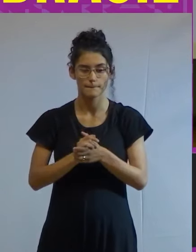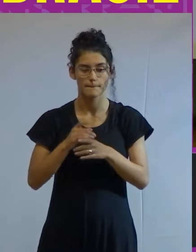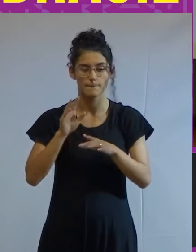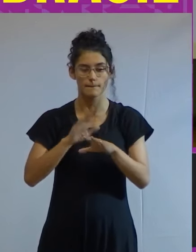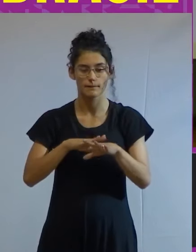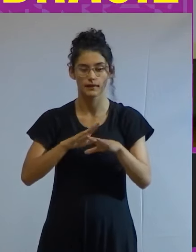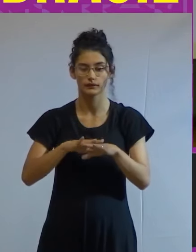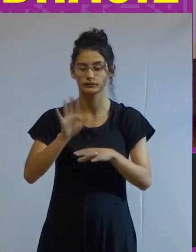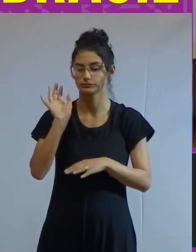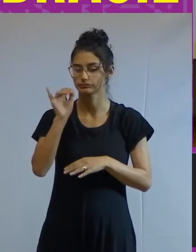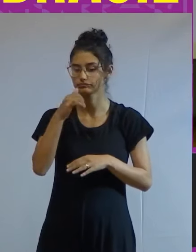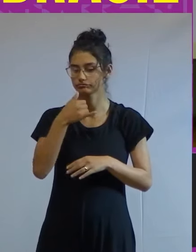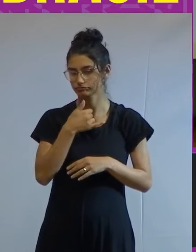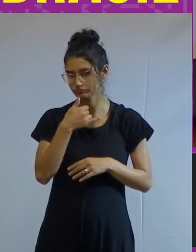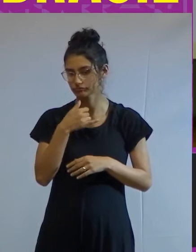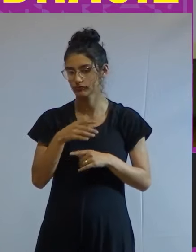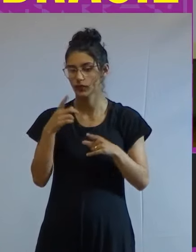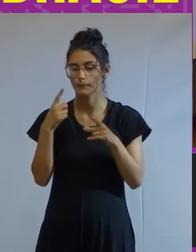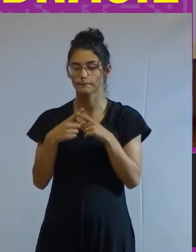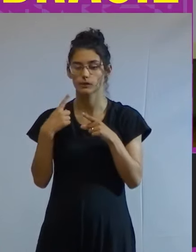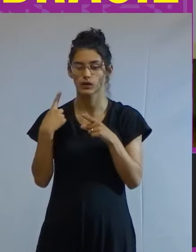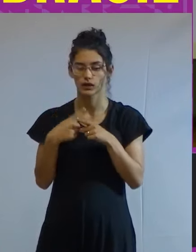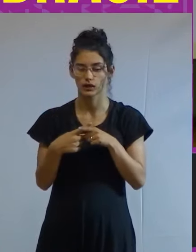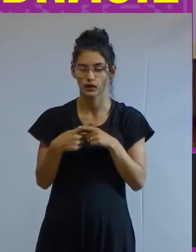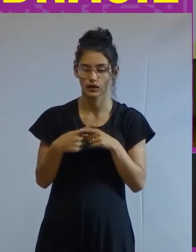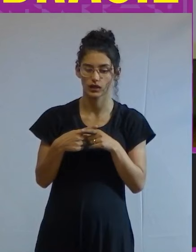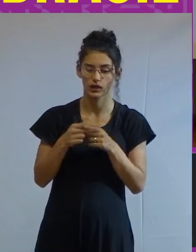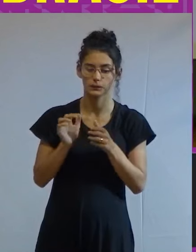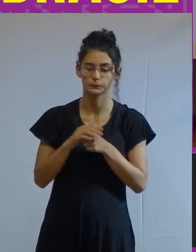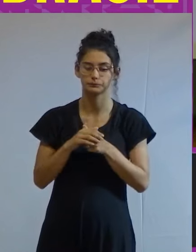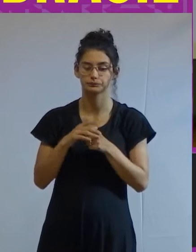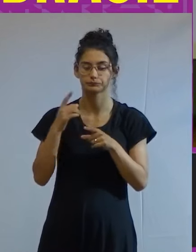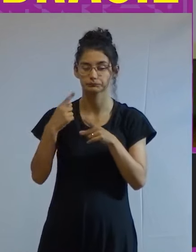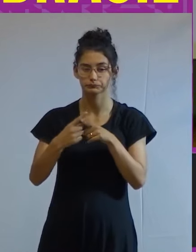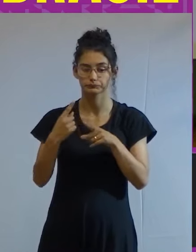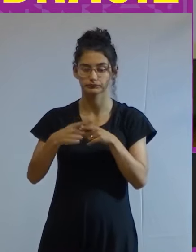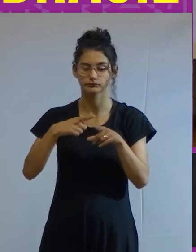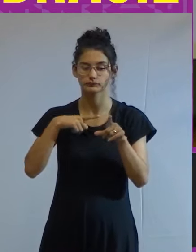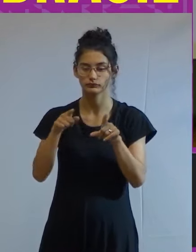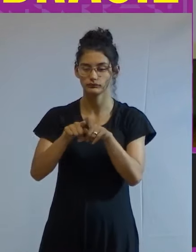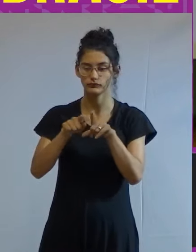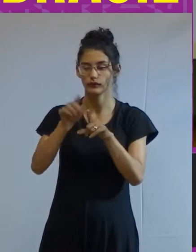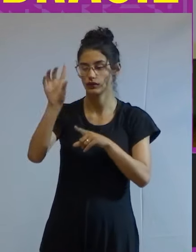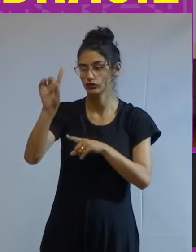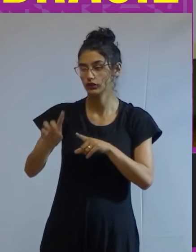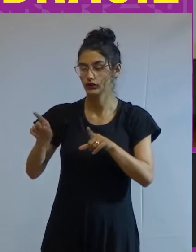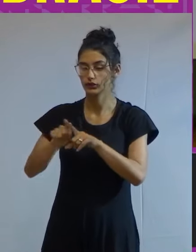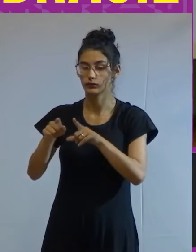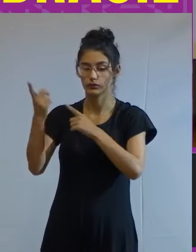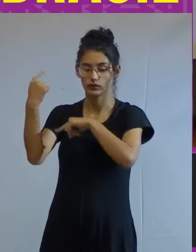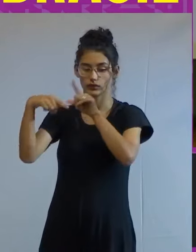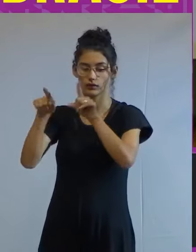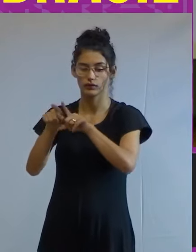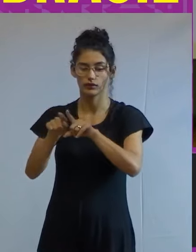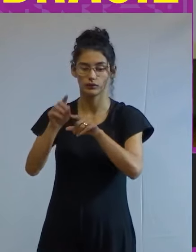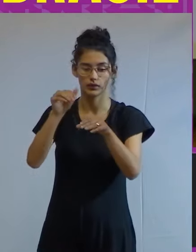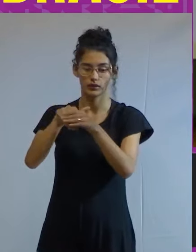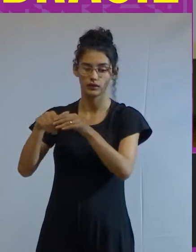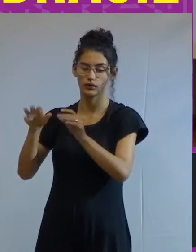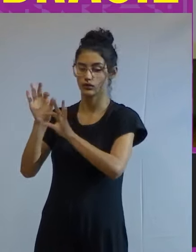dramática por quê? porque a ascensão da extrema direita e os seus sucessos eleitorais e